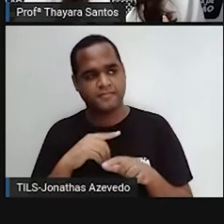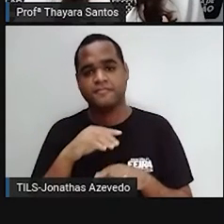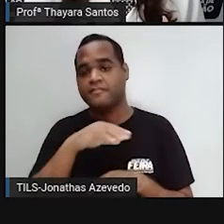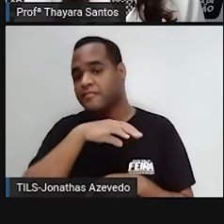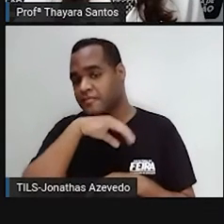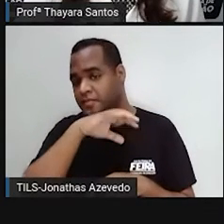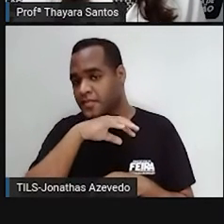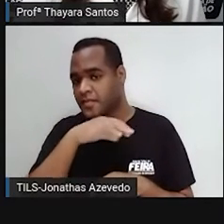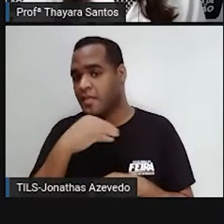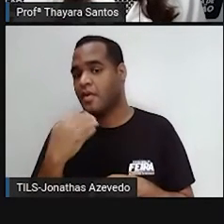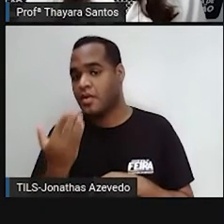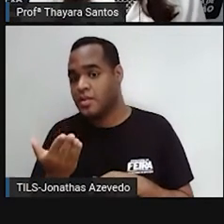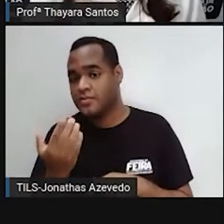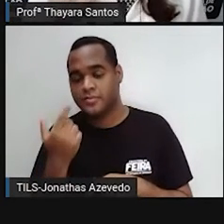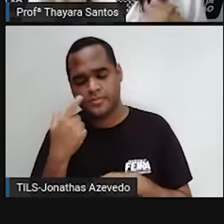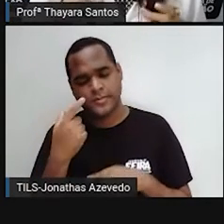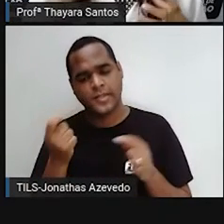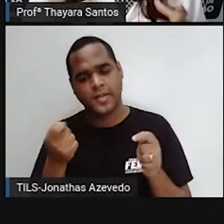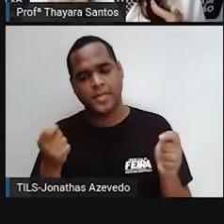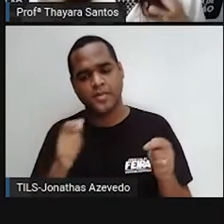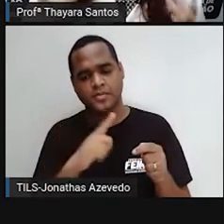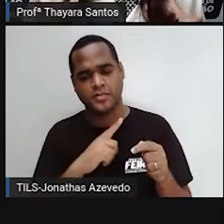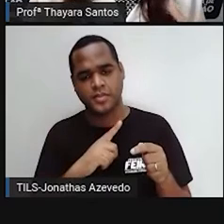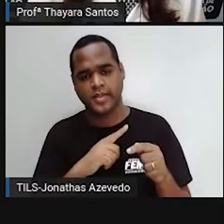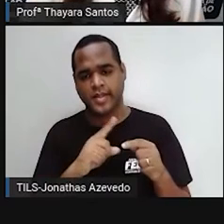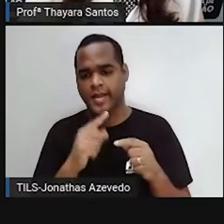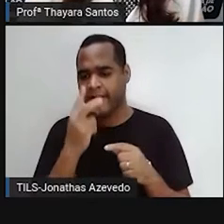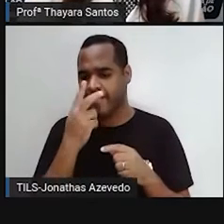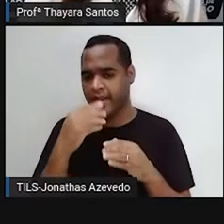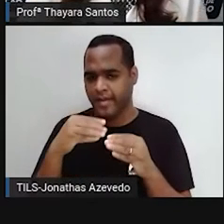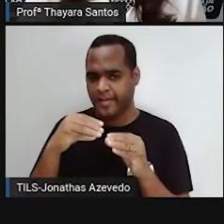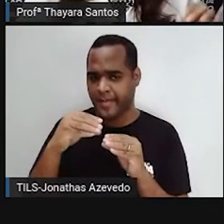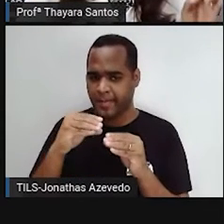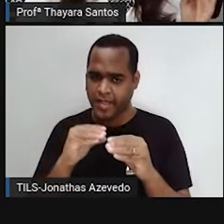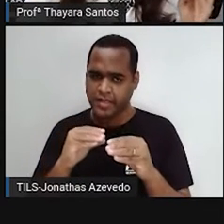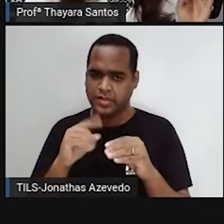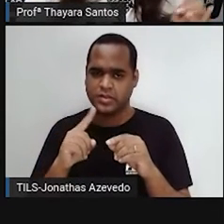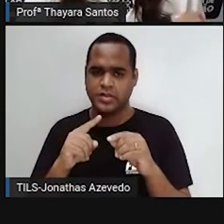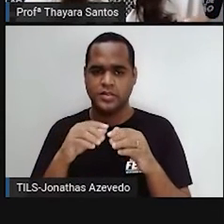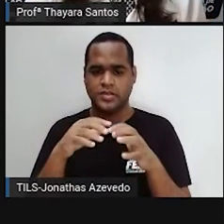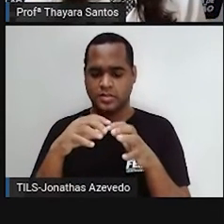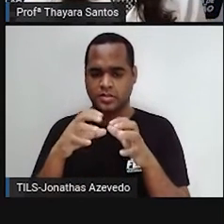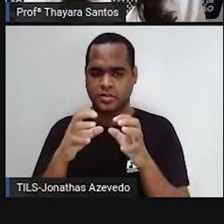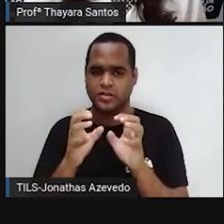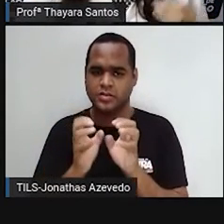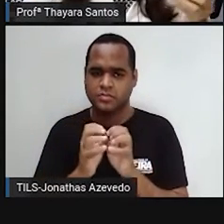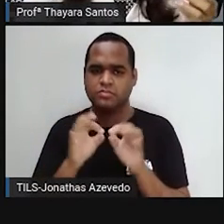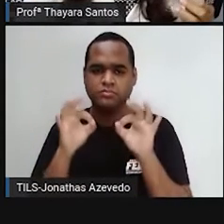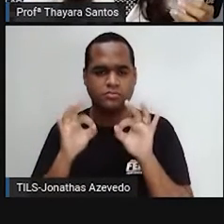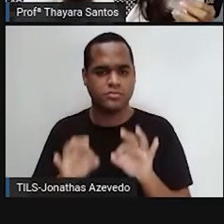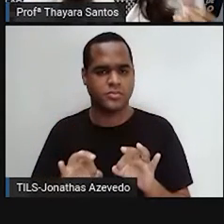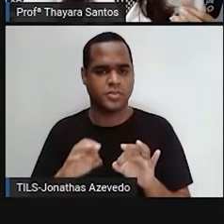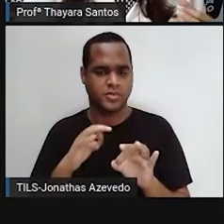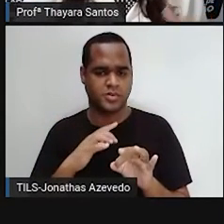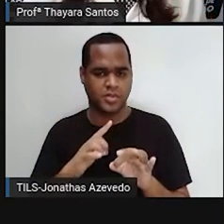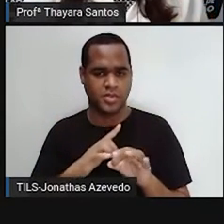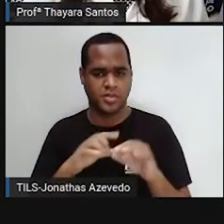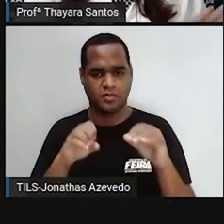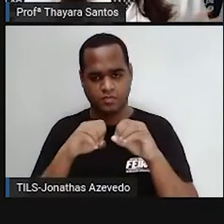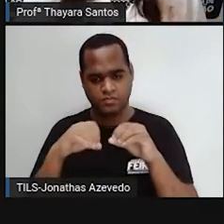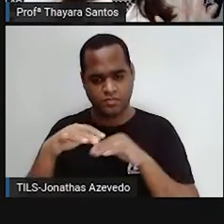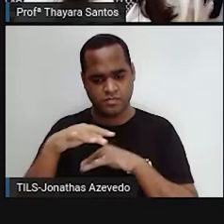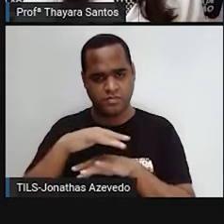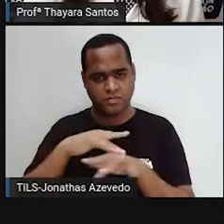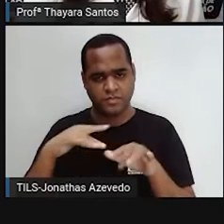que é essa daqui, ela tem uma forma irregular. A membrana não é redondinha completamente, nem forma ângulos.